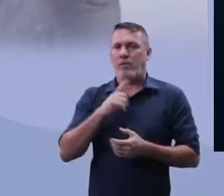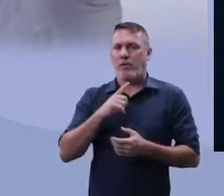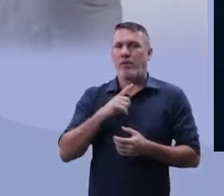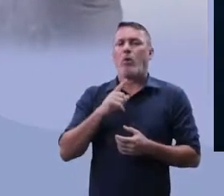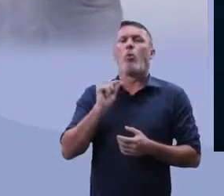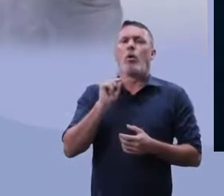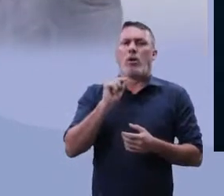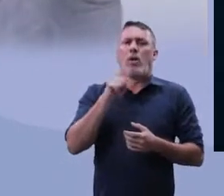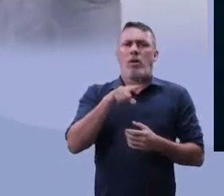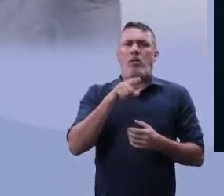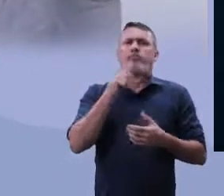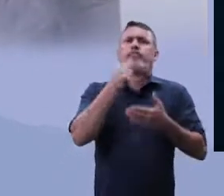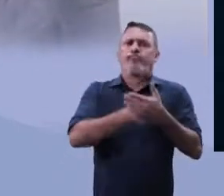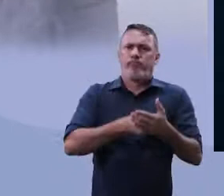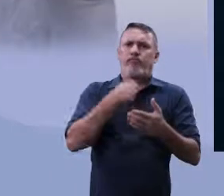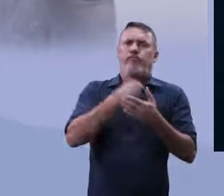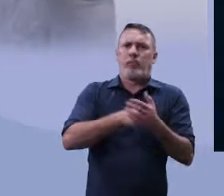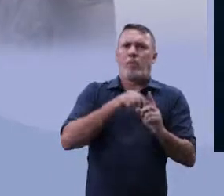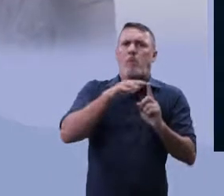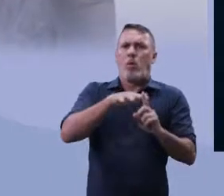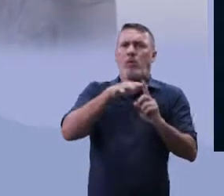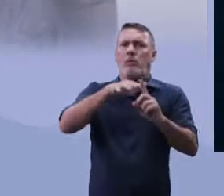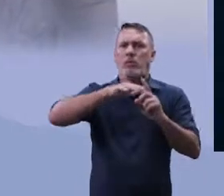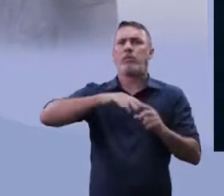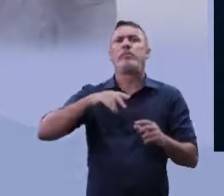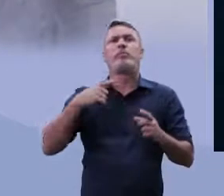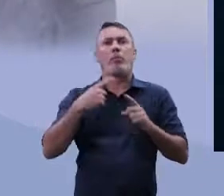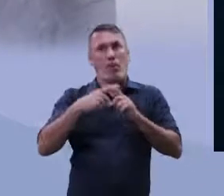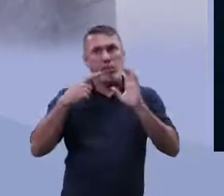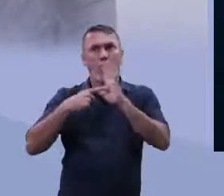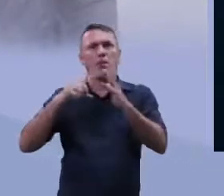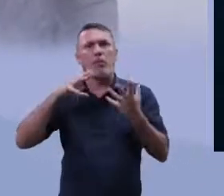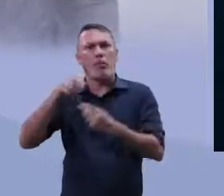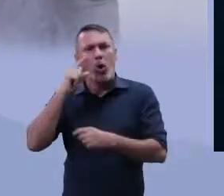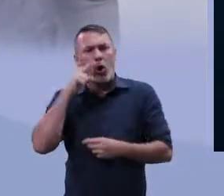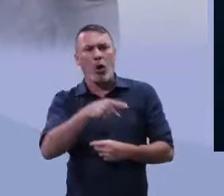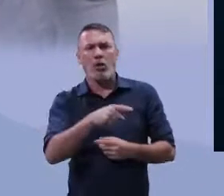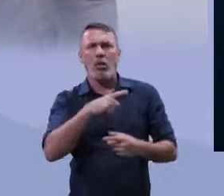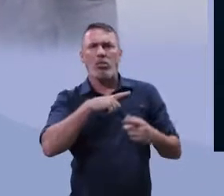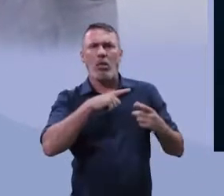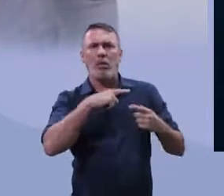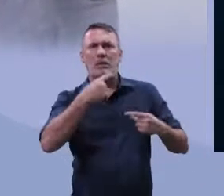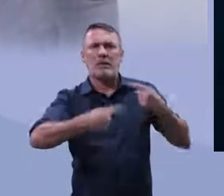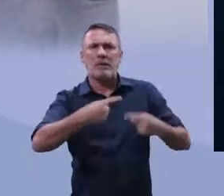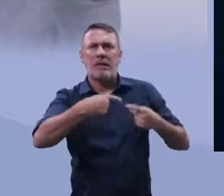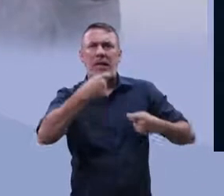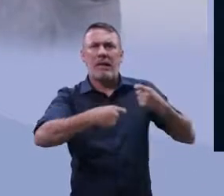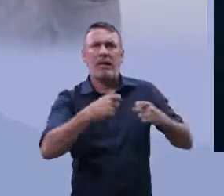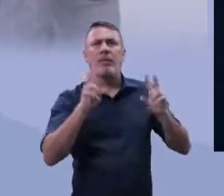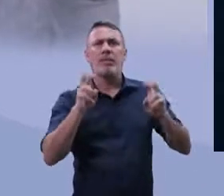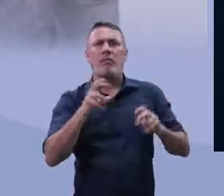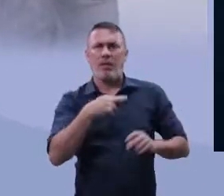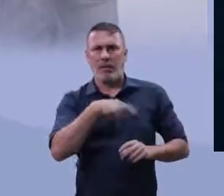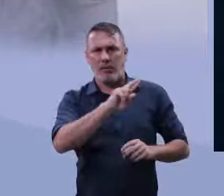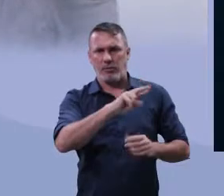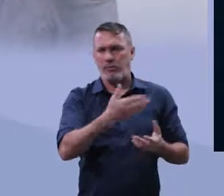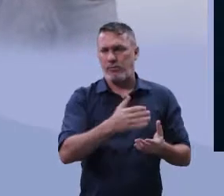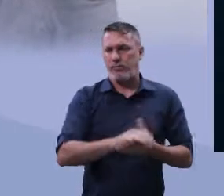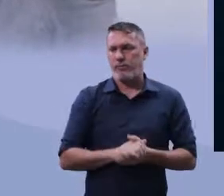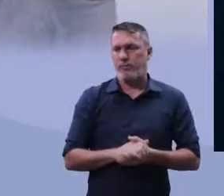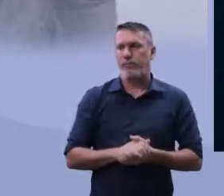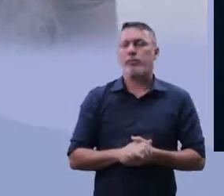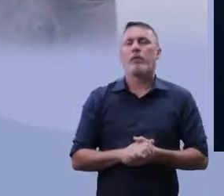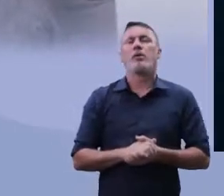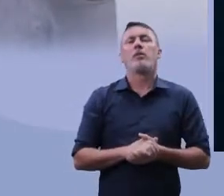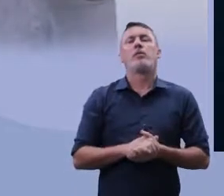ativismo, tentou chamar atenção quanto a essa questão da Irlanda. E, mais uma vez, os